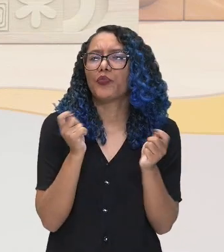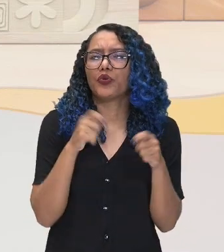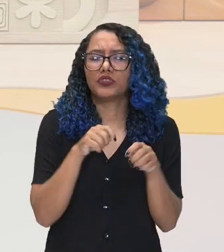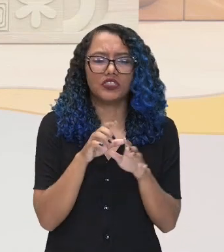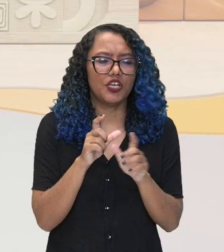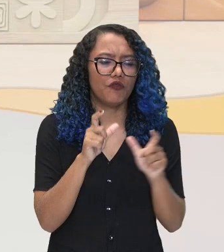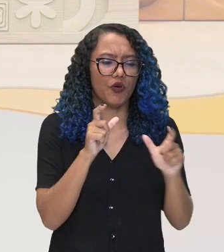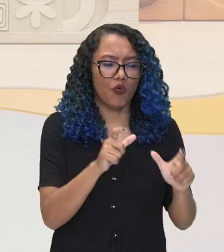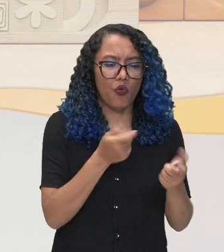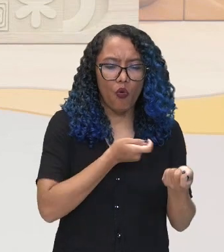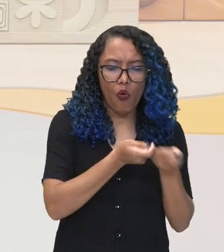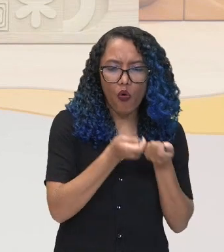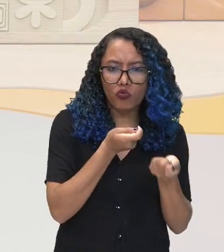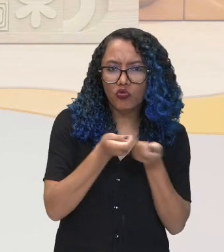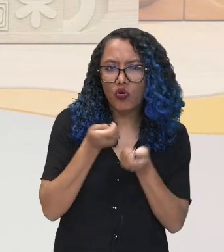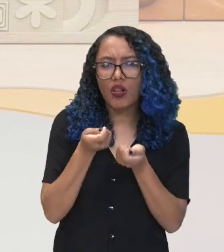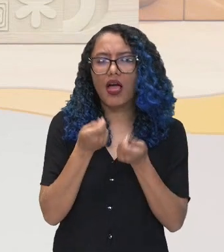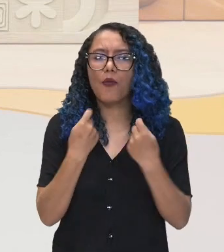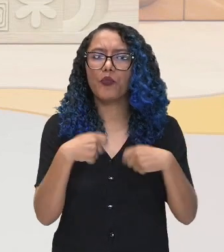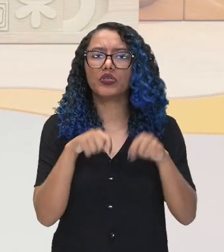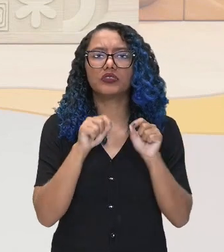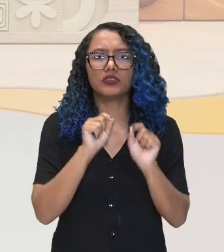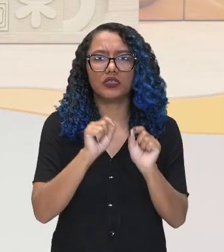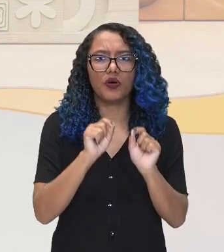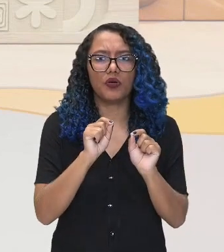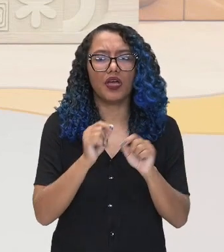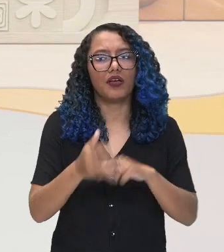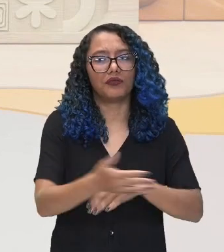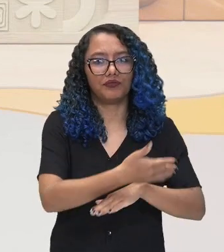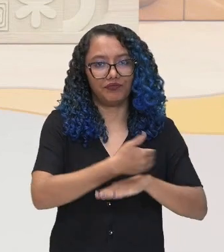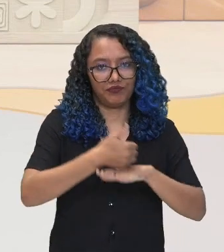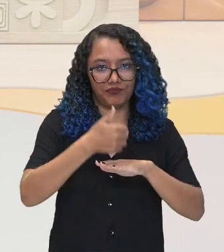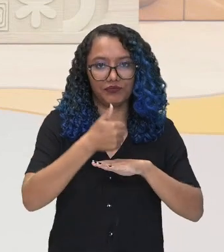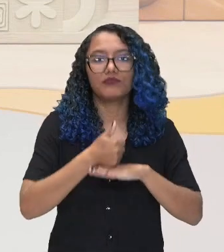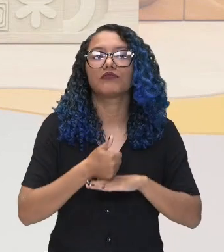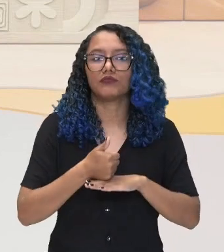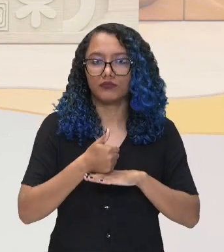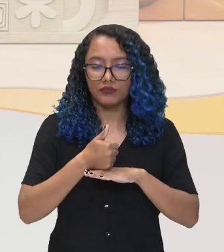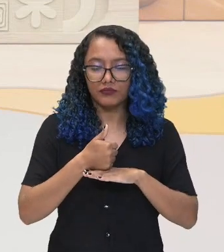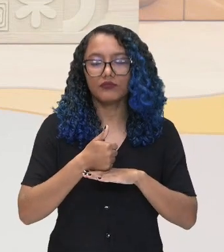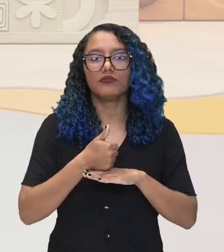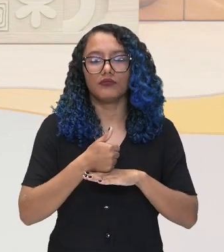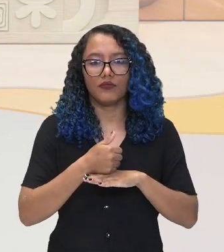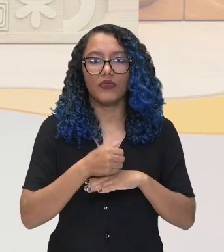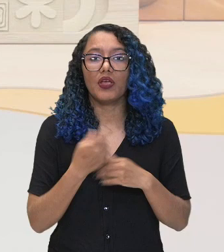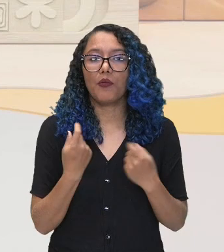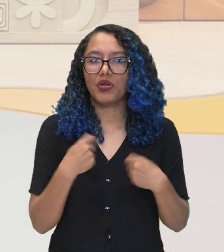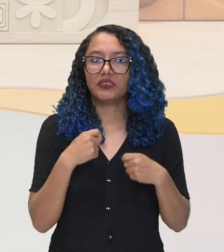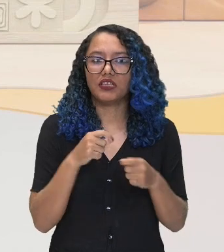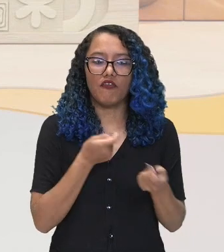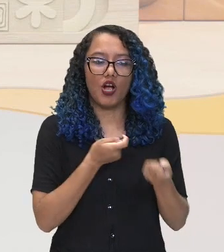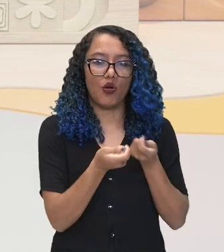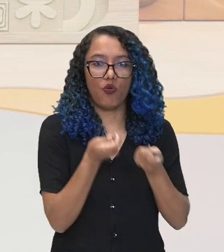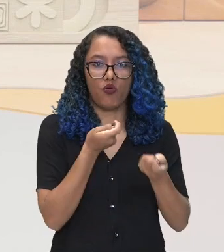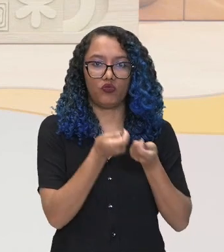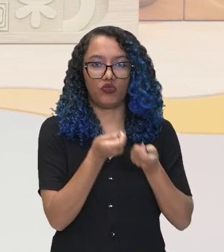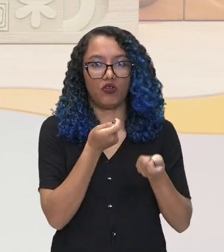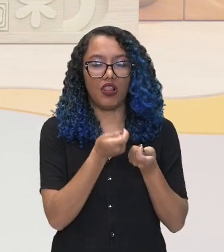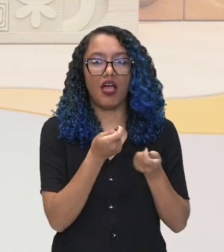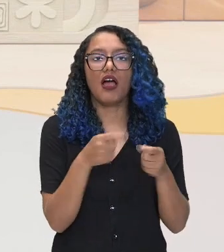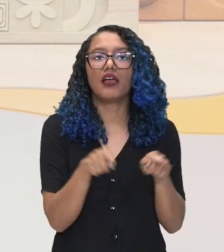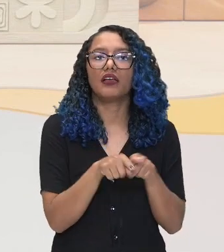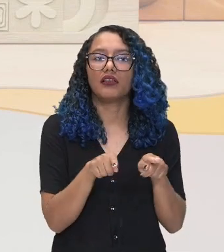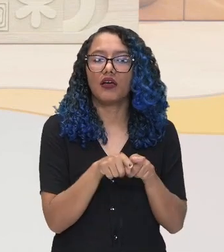locais, era preciso estabelecer a colonização. Era preciso tornar essas terras produtivas